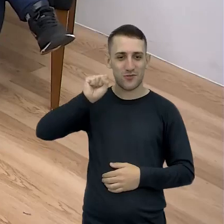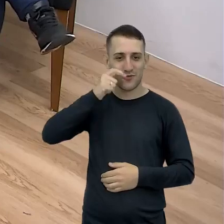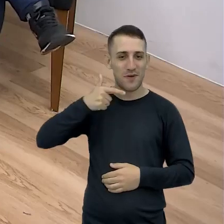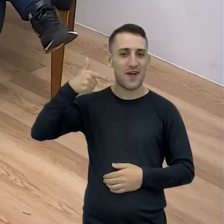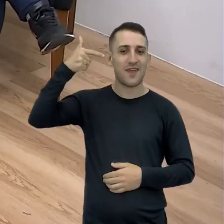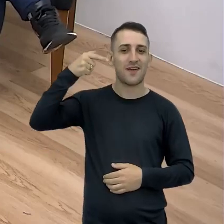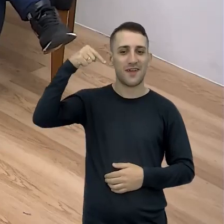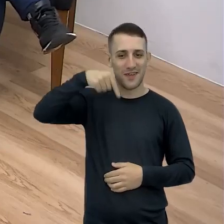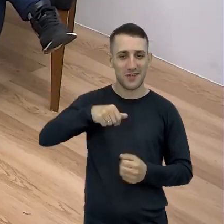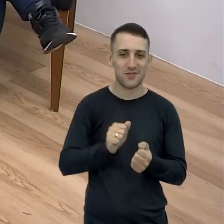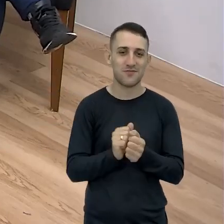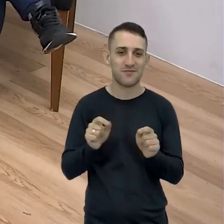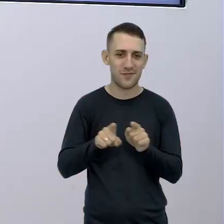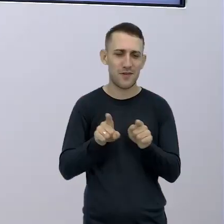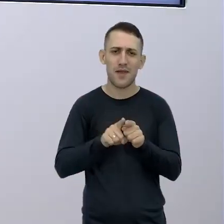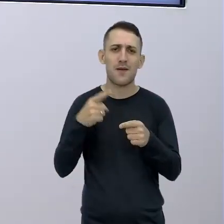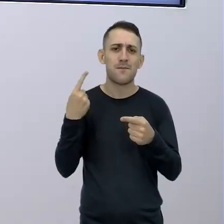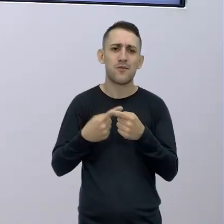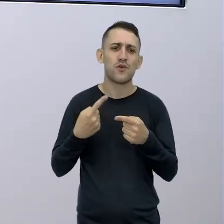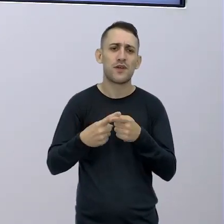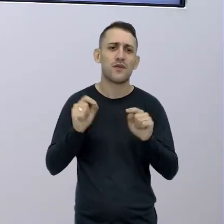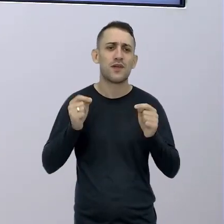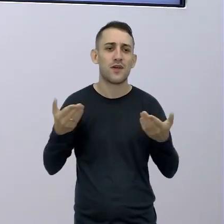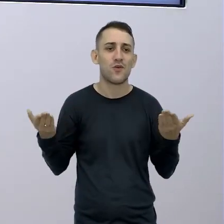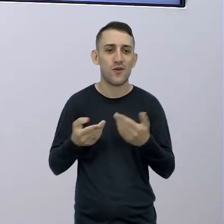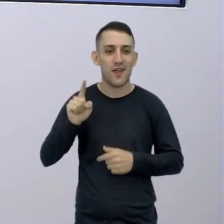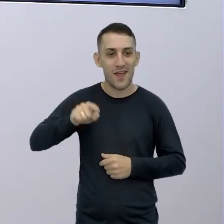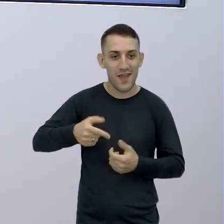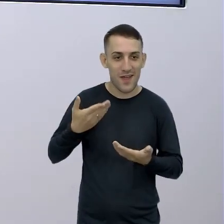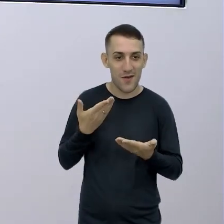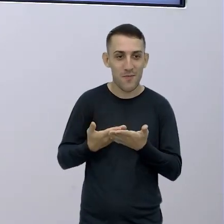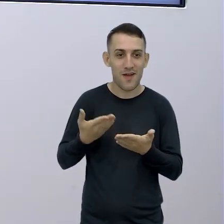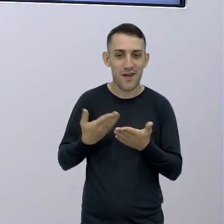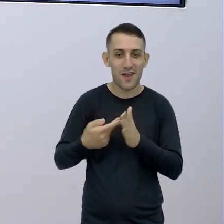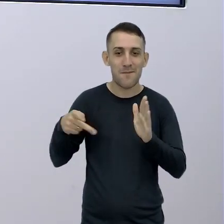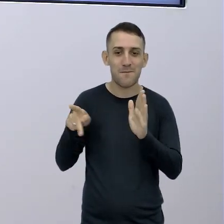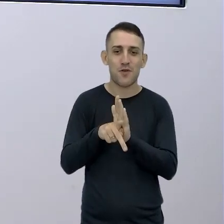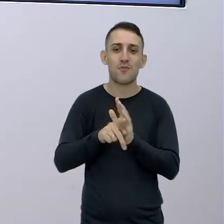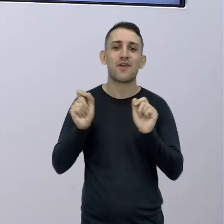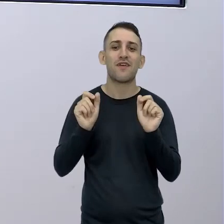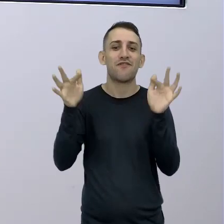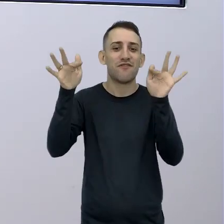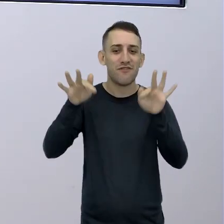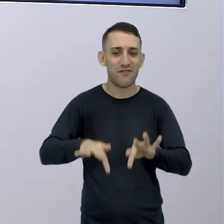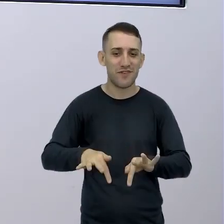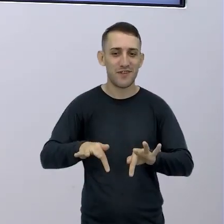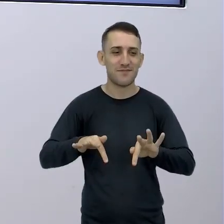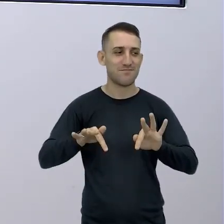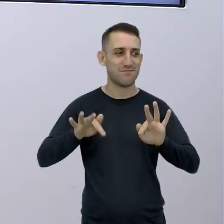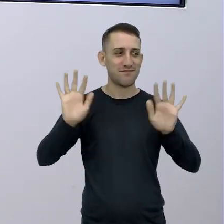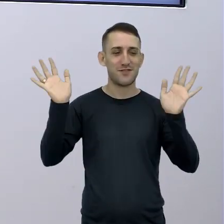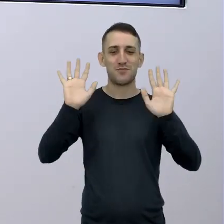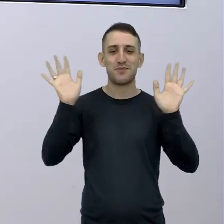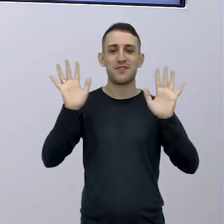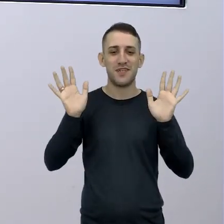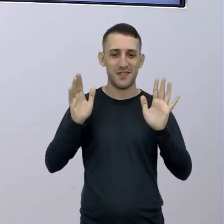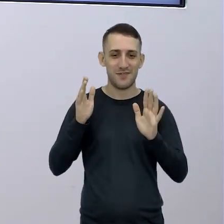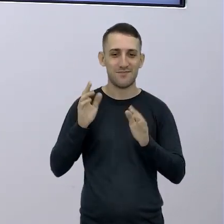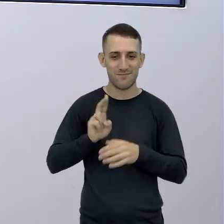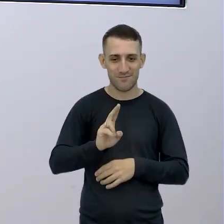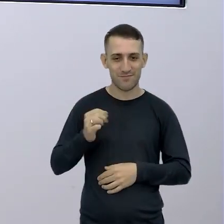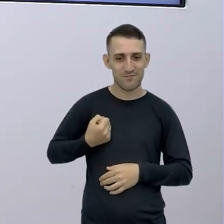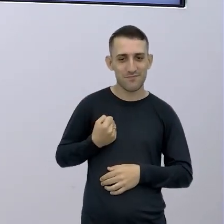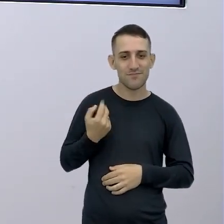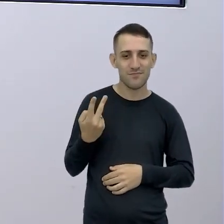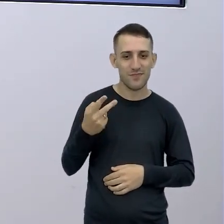bonitinho Olha Por quê? Ah, hoje é uma aula É uma despedida, na verdade Da unidade 2, né? Nossa última